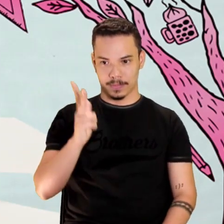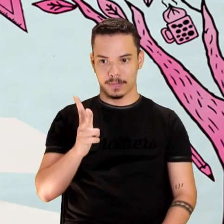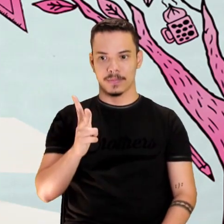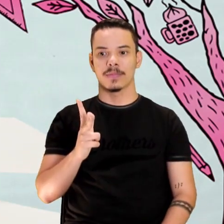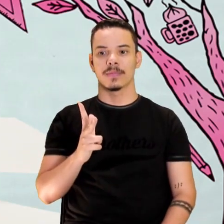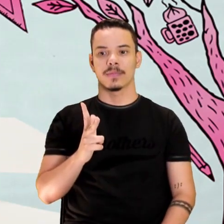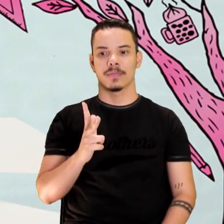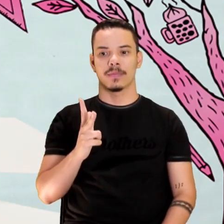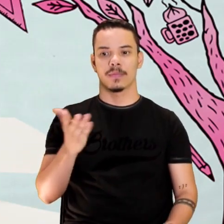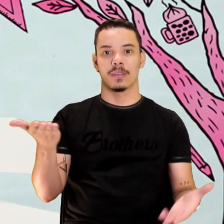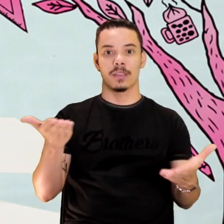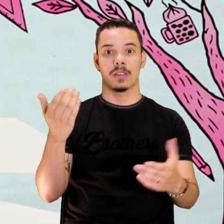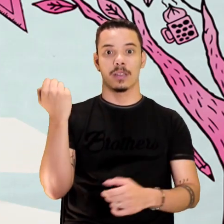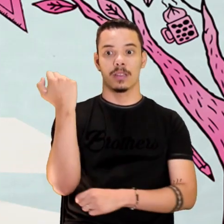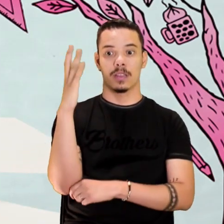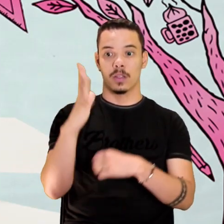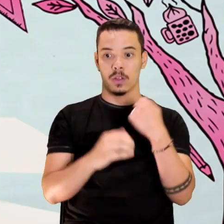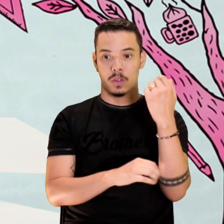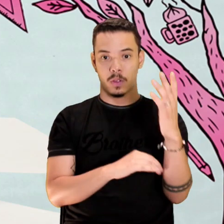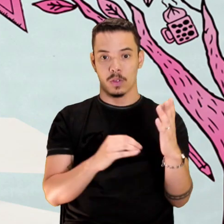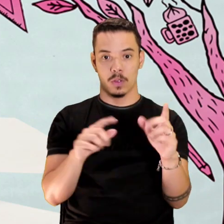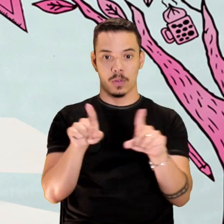conhecimento com a temática...